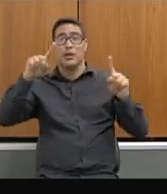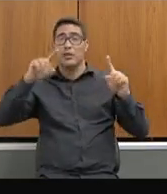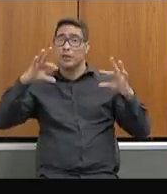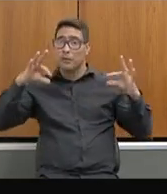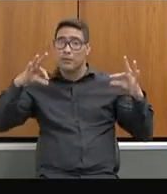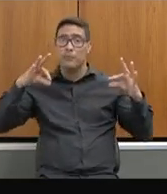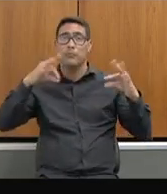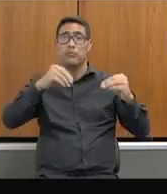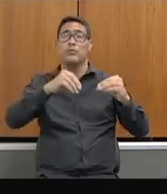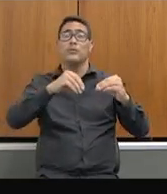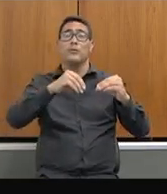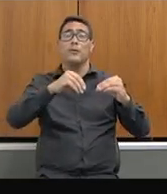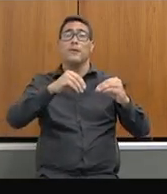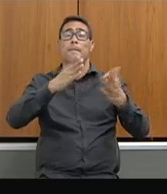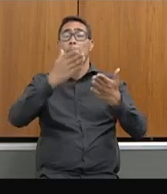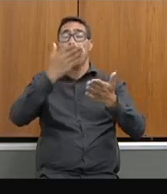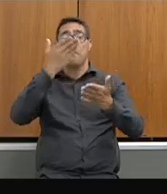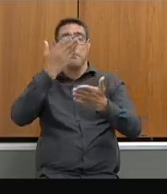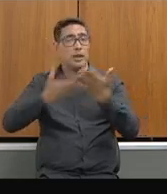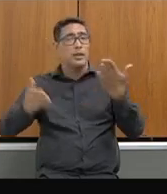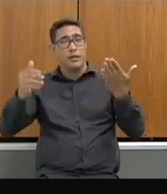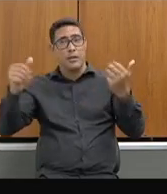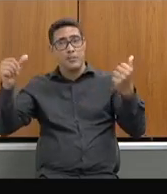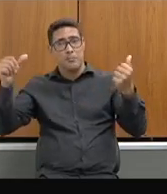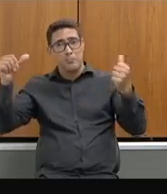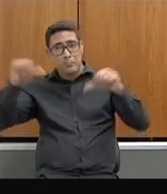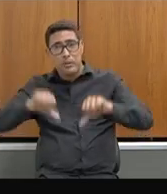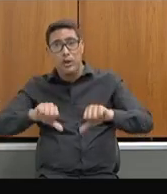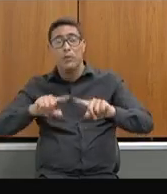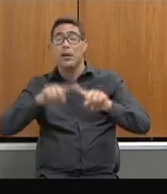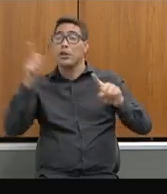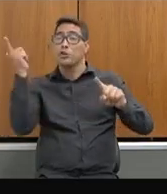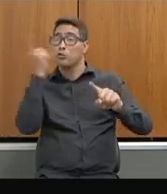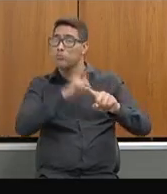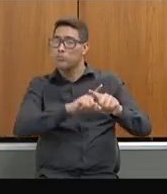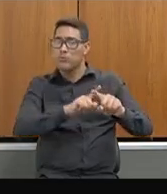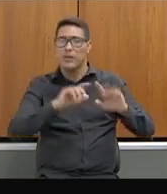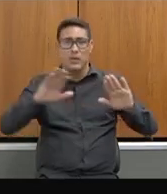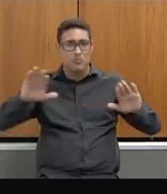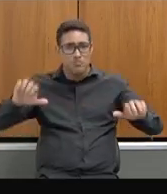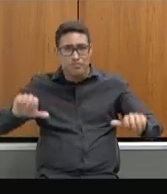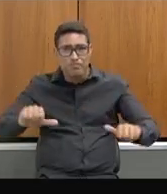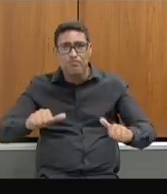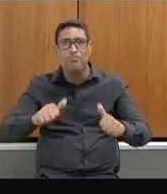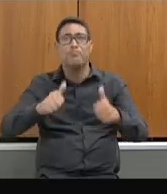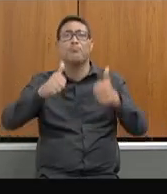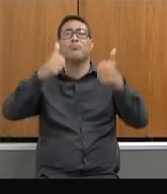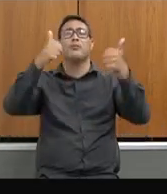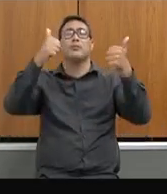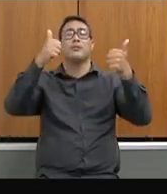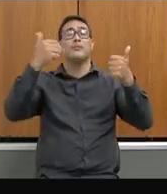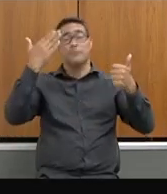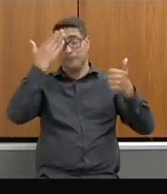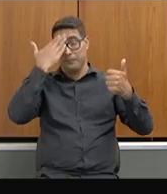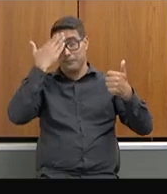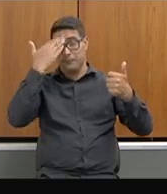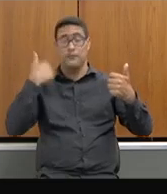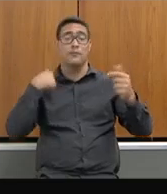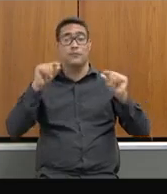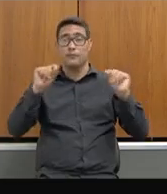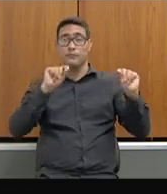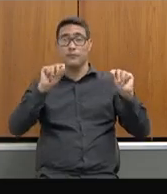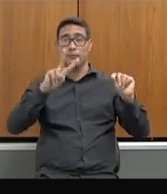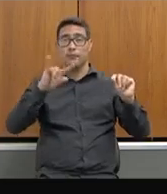que a perda de aprendizagem seria muito maior, e conseguimos mitigar essa perda de aprendizagem. Para tanto, sabendo que isso já iria